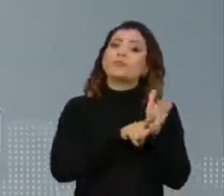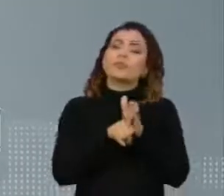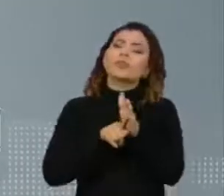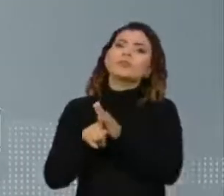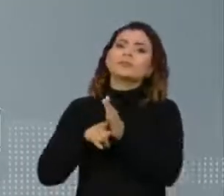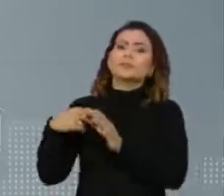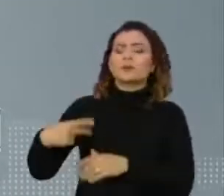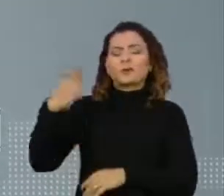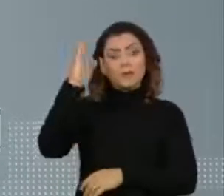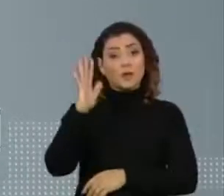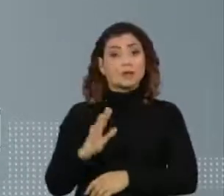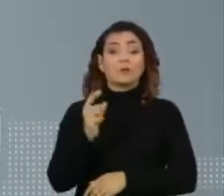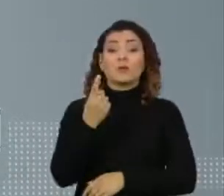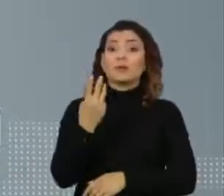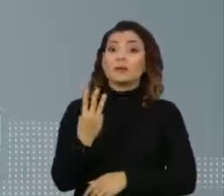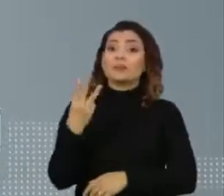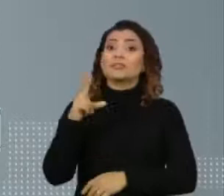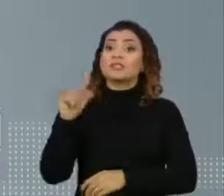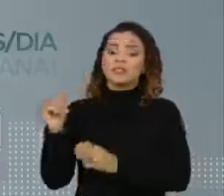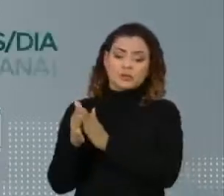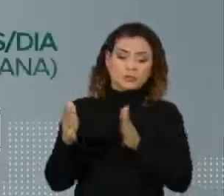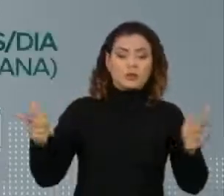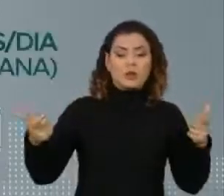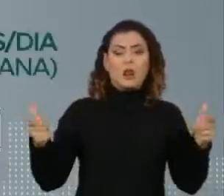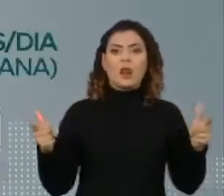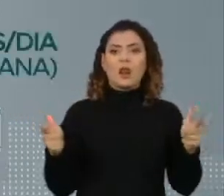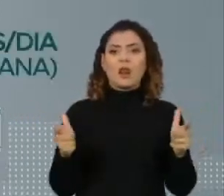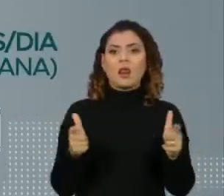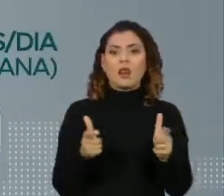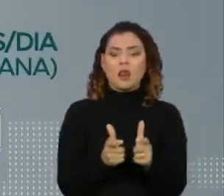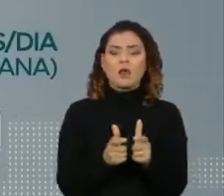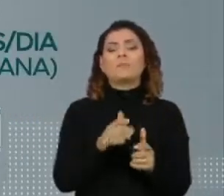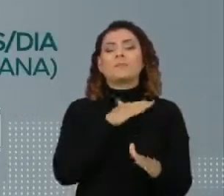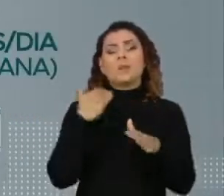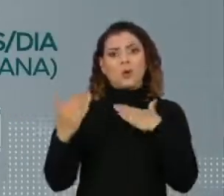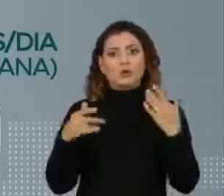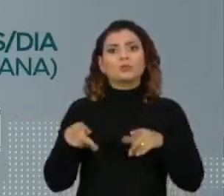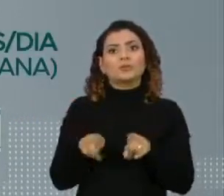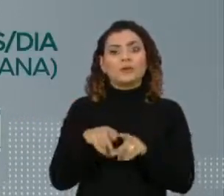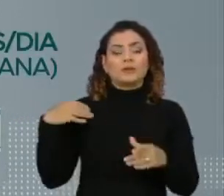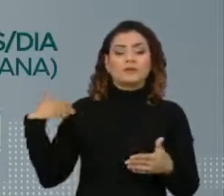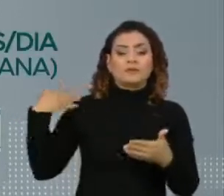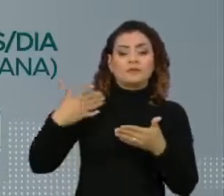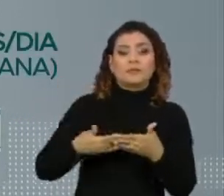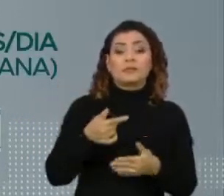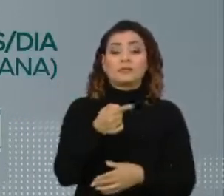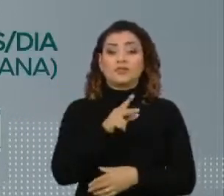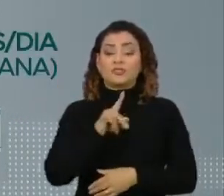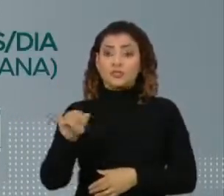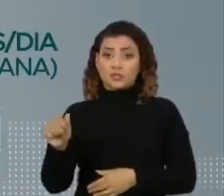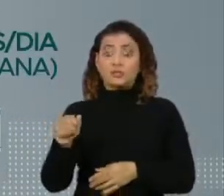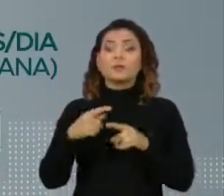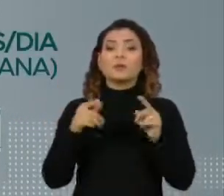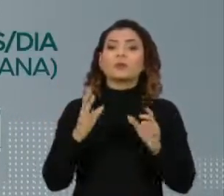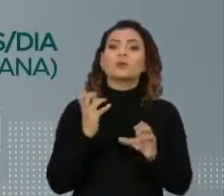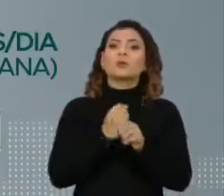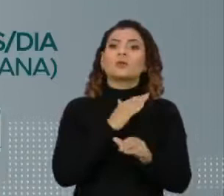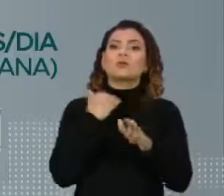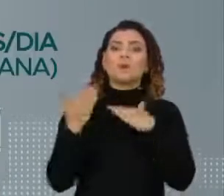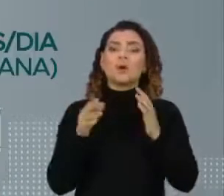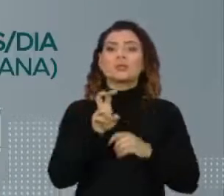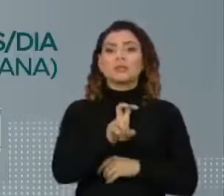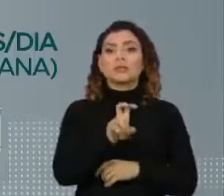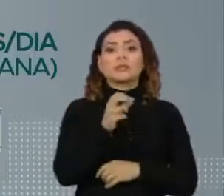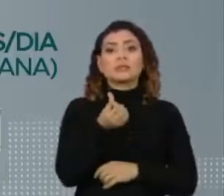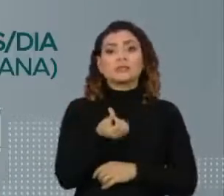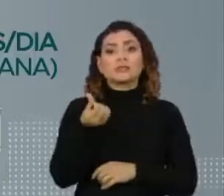imprensa, o Brasil completa 13 dias seguidos de queda na média móvel de mortes nos últimos sete dias. O total de óbitos está perto